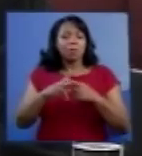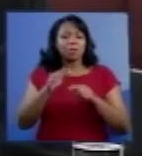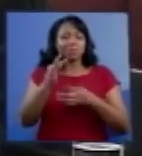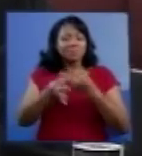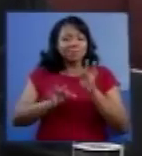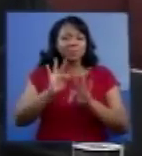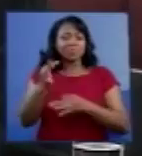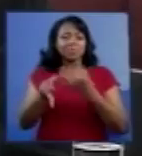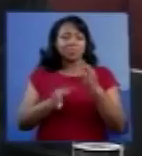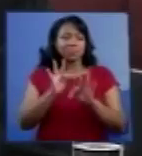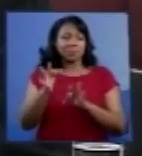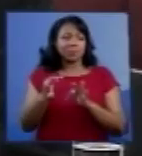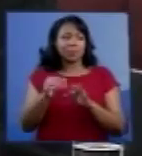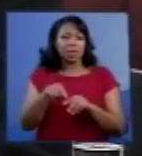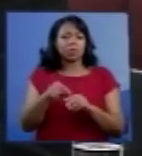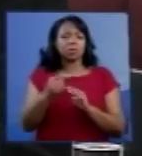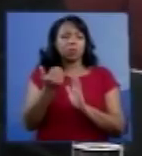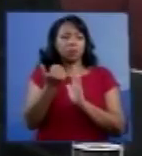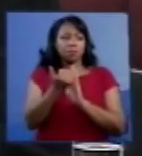em relação a esse assunto.